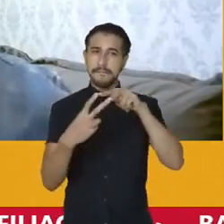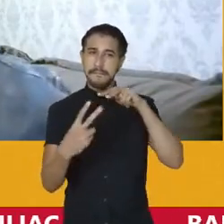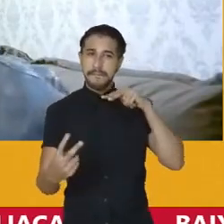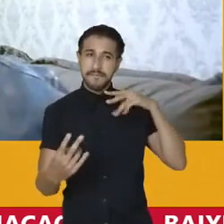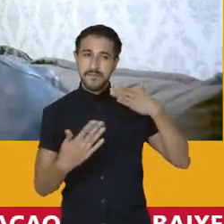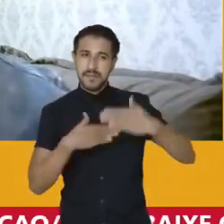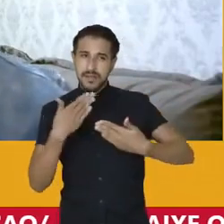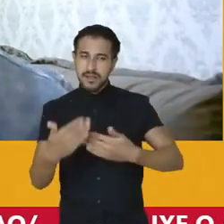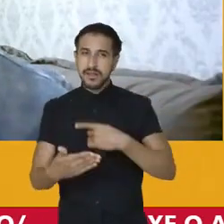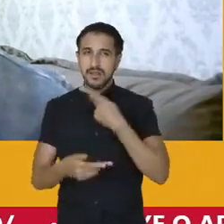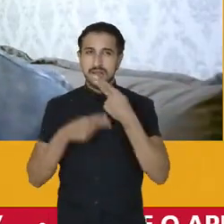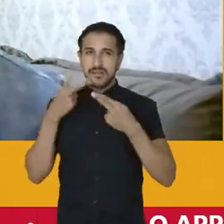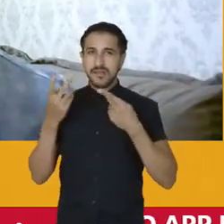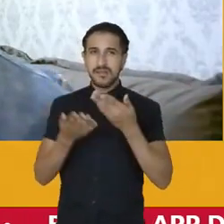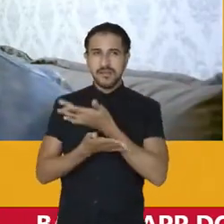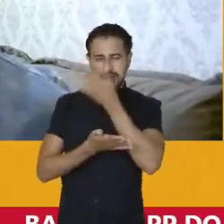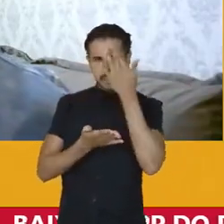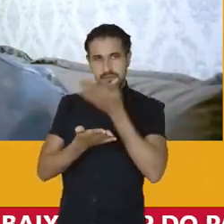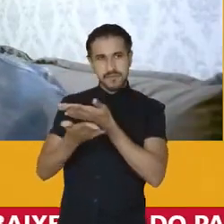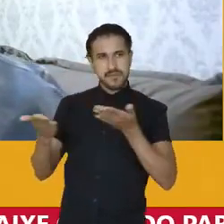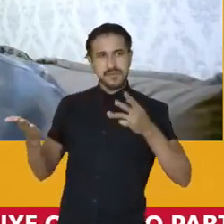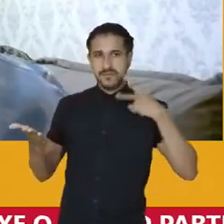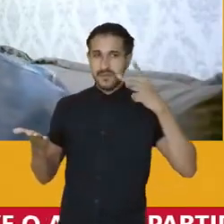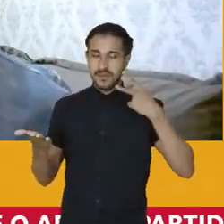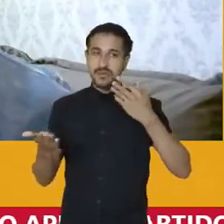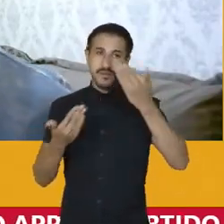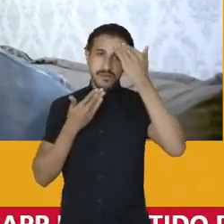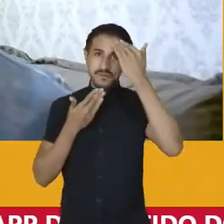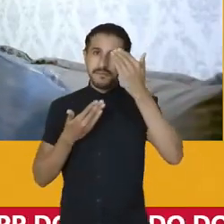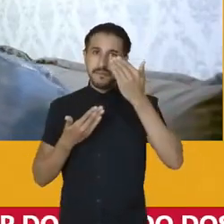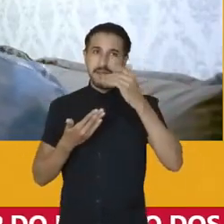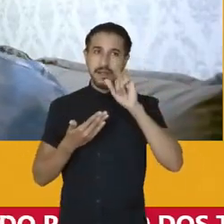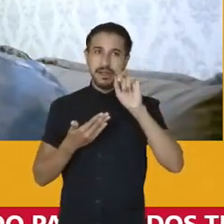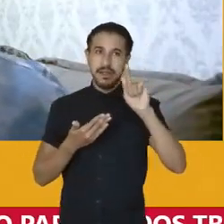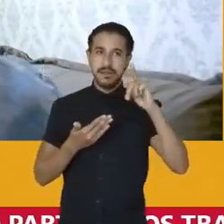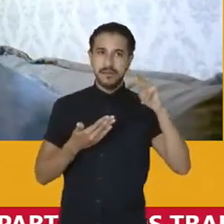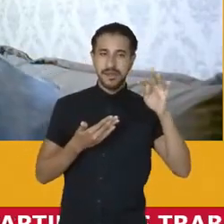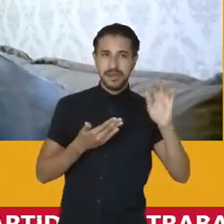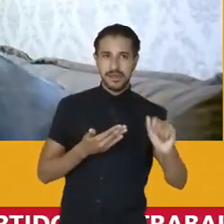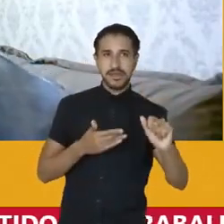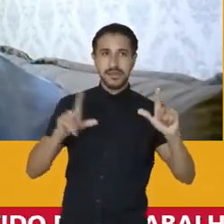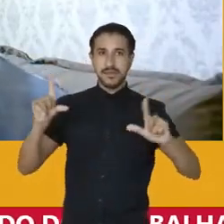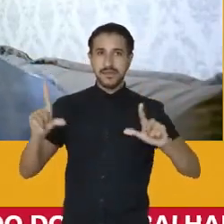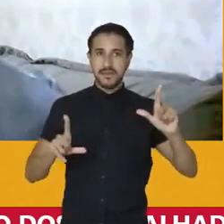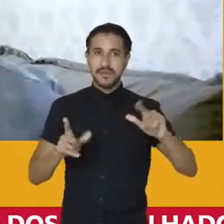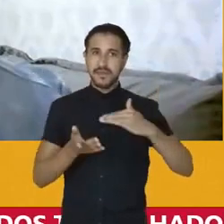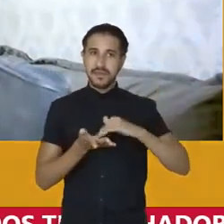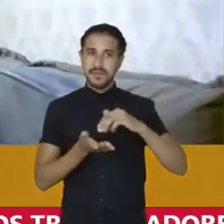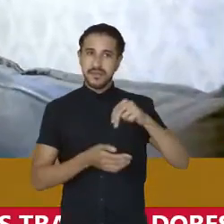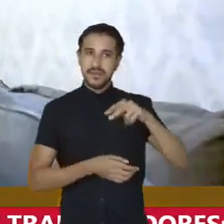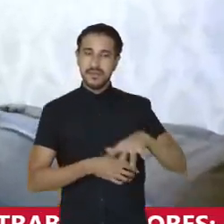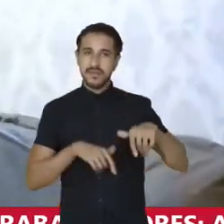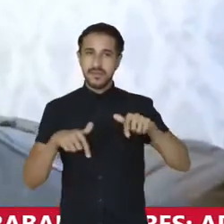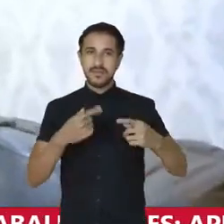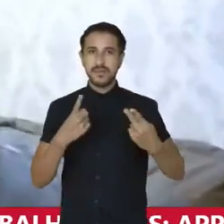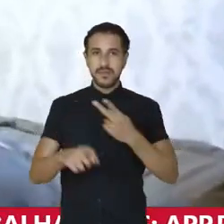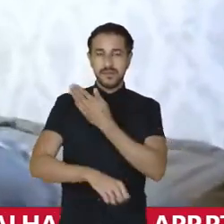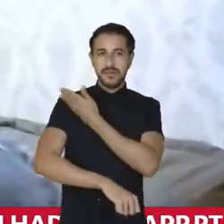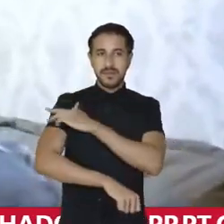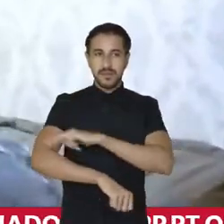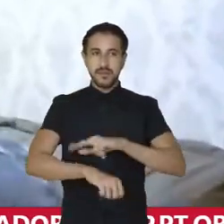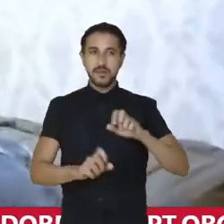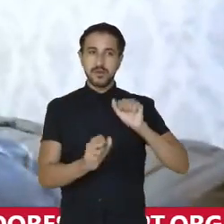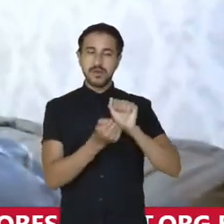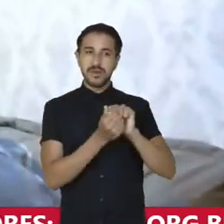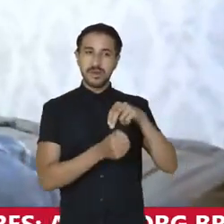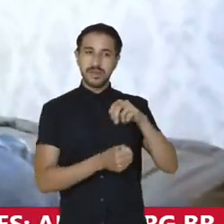nas falas dos nossos vereadores. Vinícius, o Liga Preta no ar, um programa da Secretaria Nacional de Combate ao Racismo com o